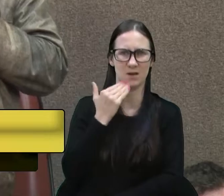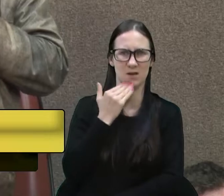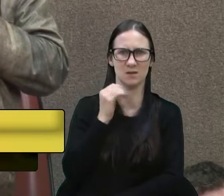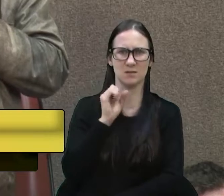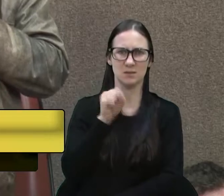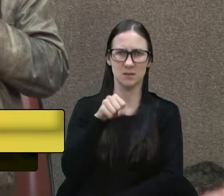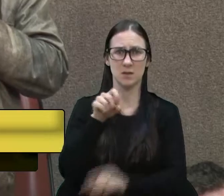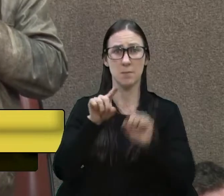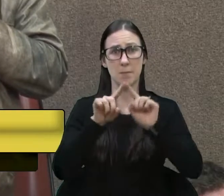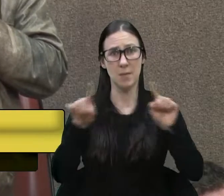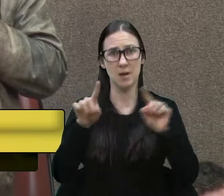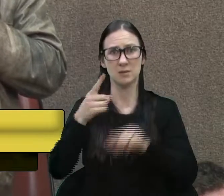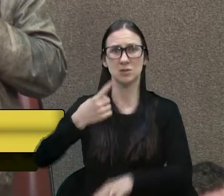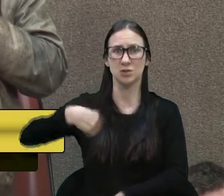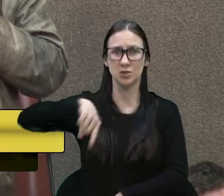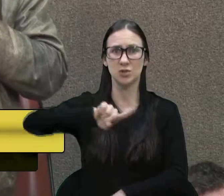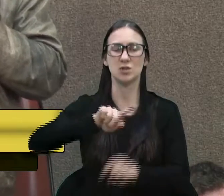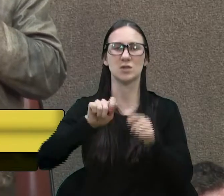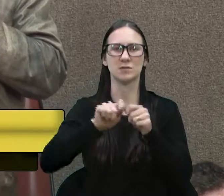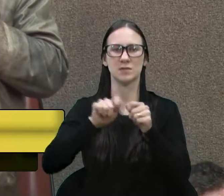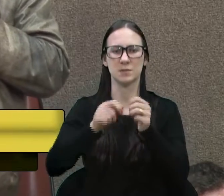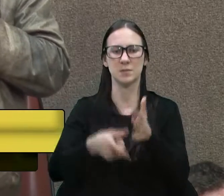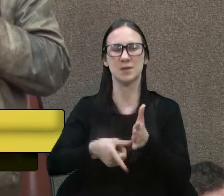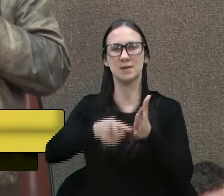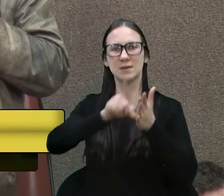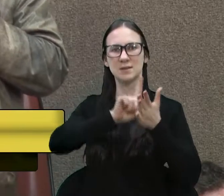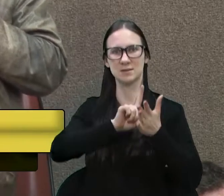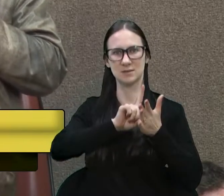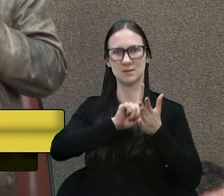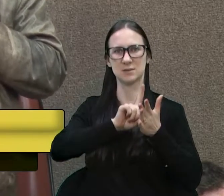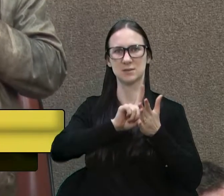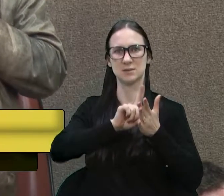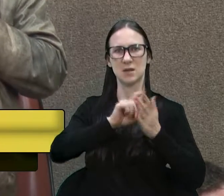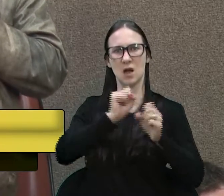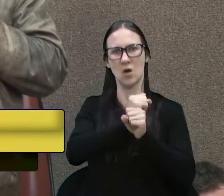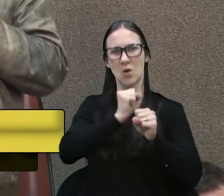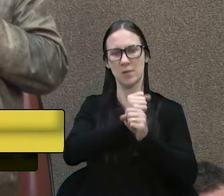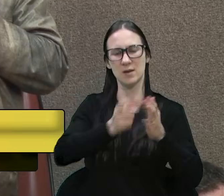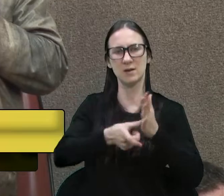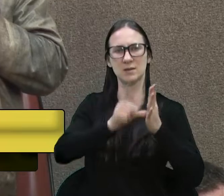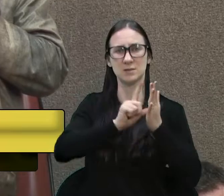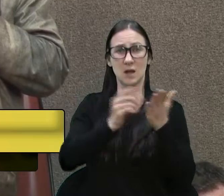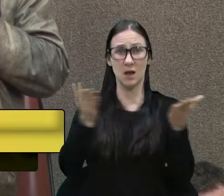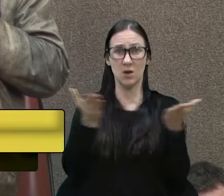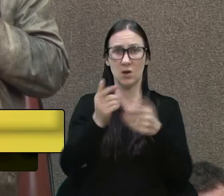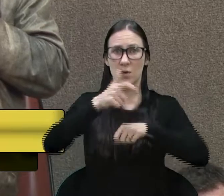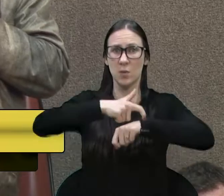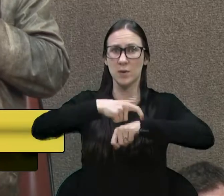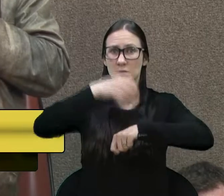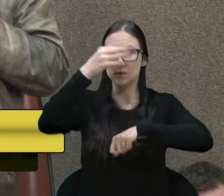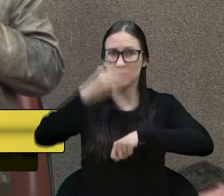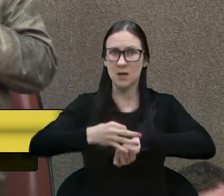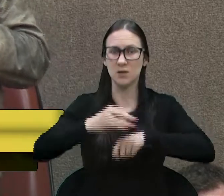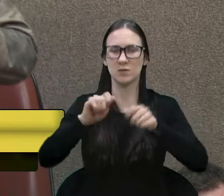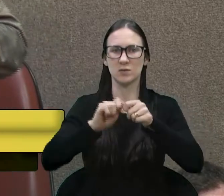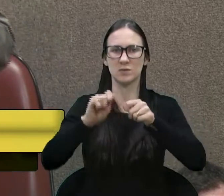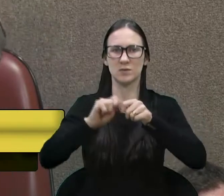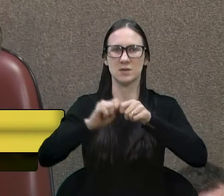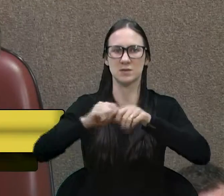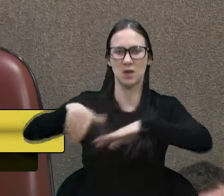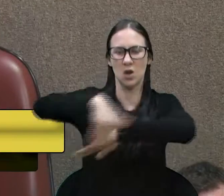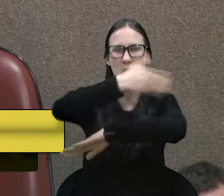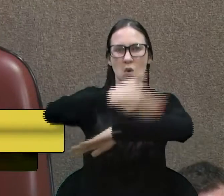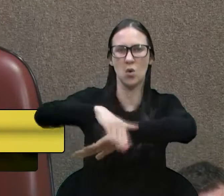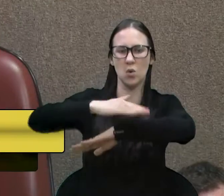fizemos uma obra antes de regularizar. Então está na hora de nós calçarmos ruas. Está na hora